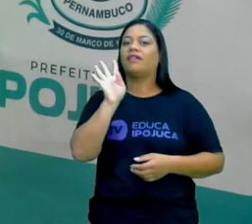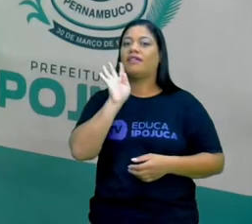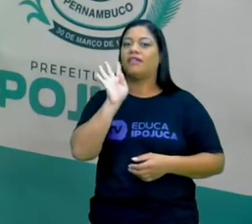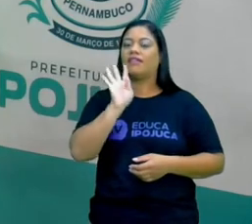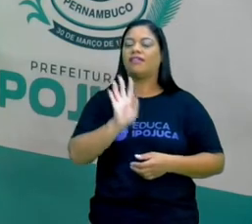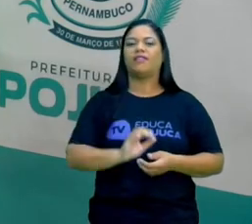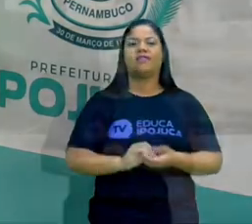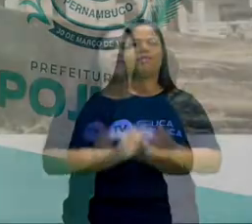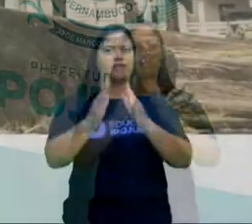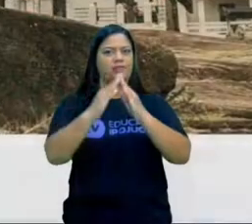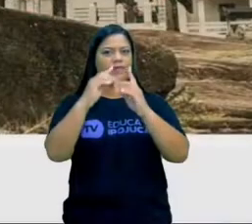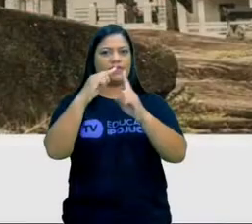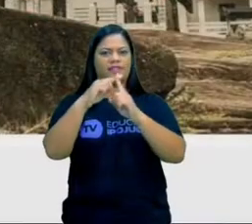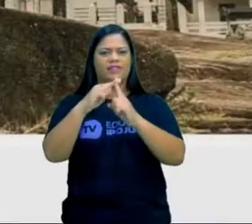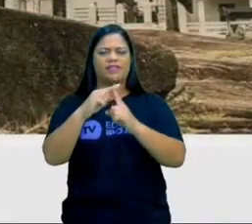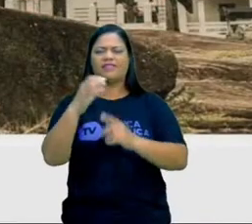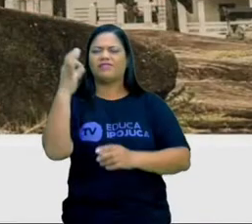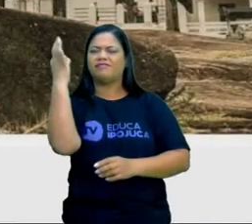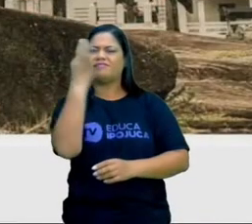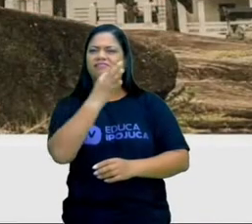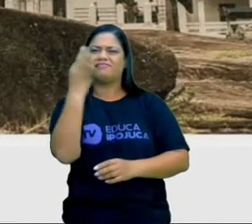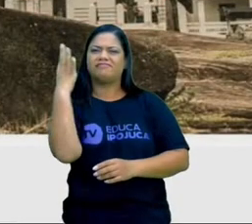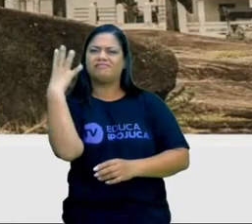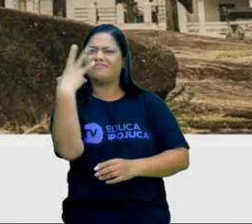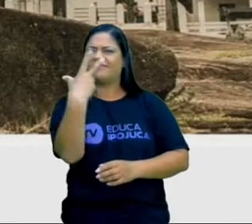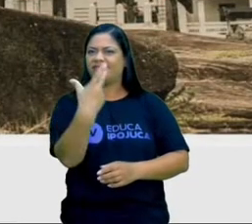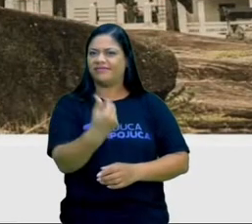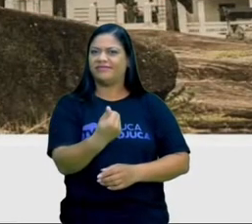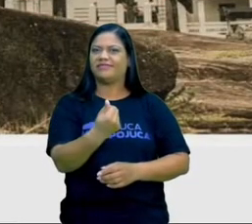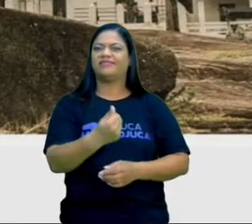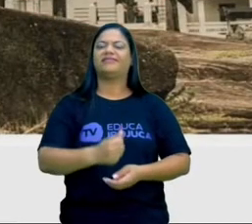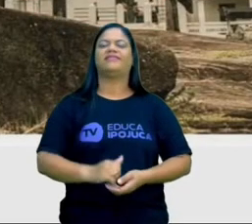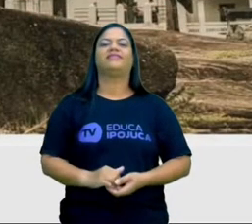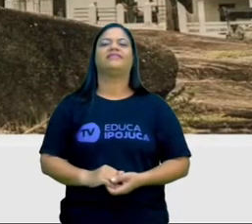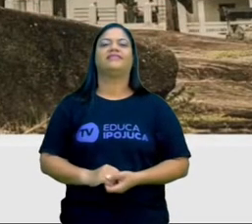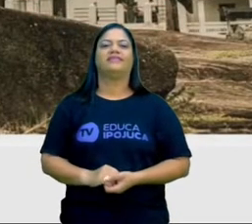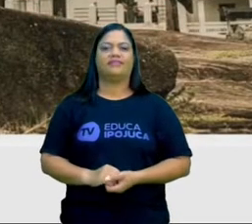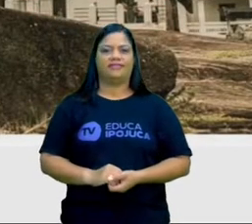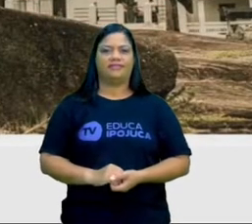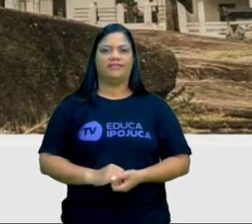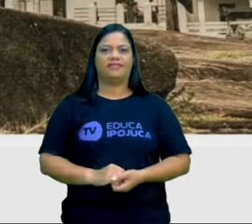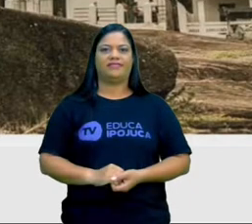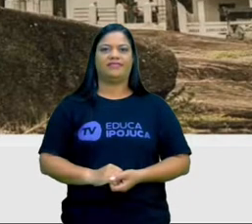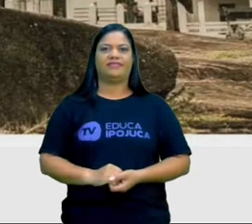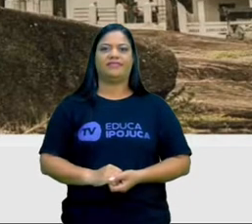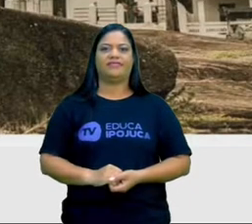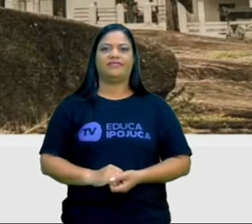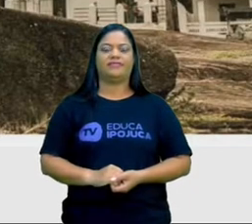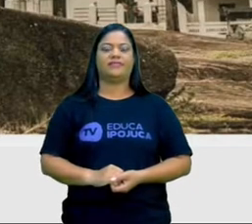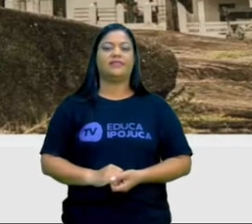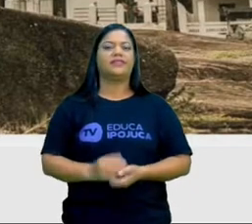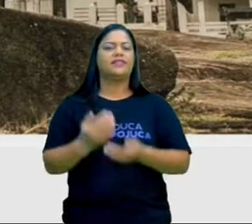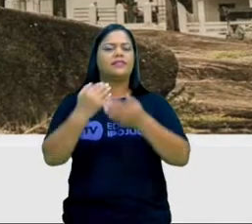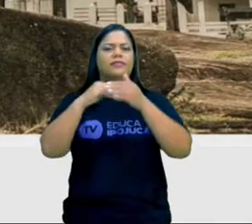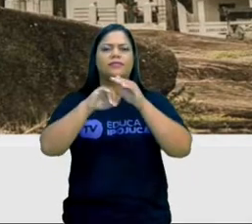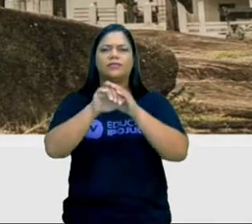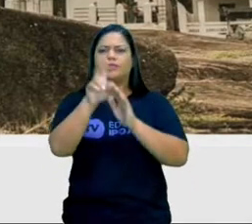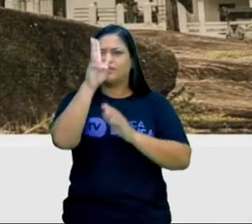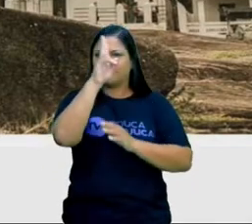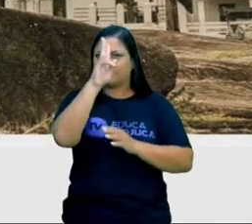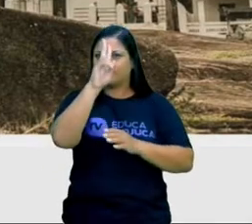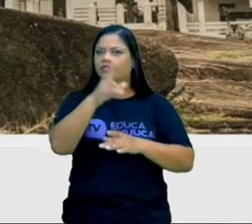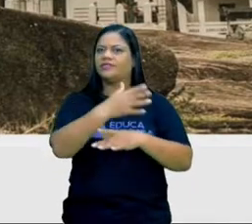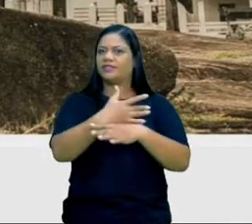Aqui é uma igreja linda lá do engenho Gaipió. Esse engenho Gaipió, ele guarda histórias do